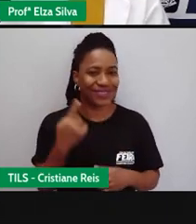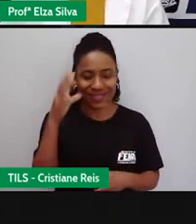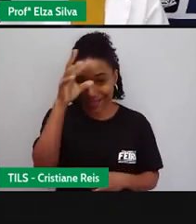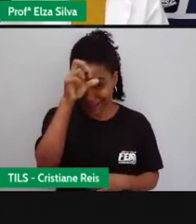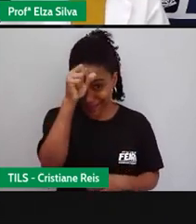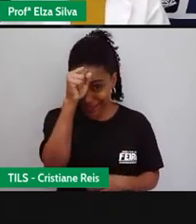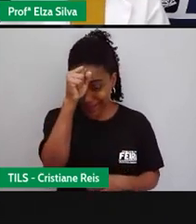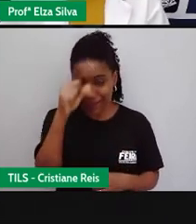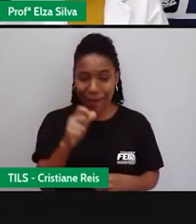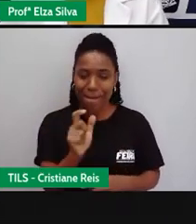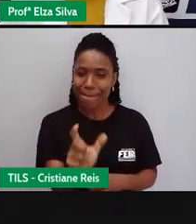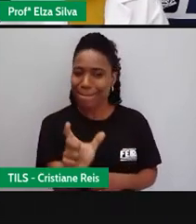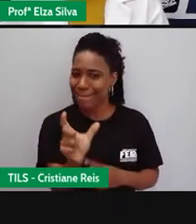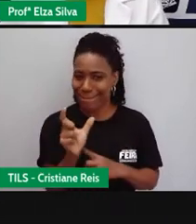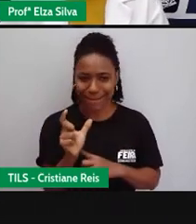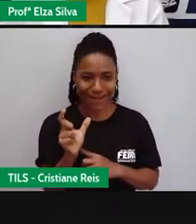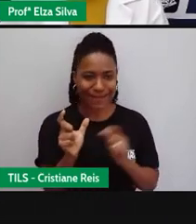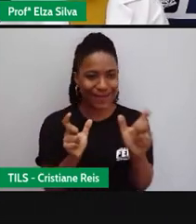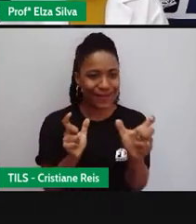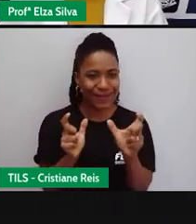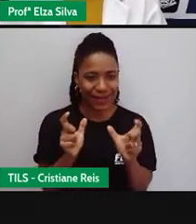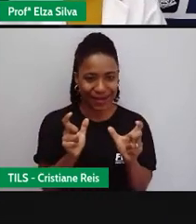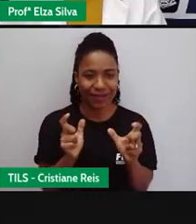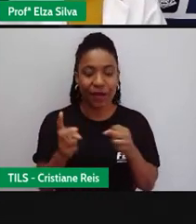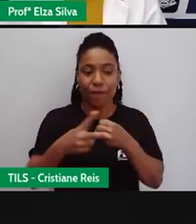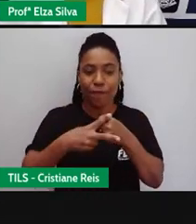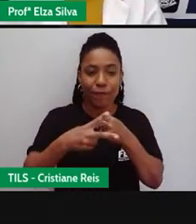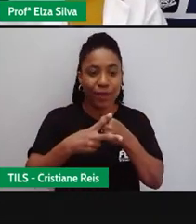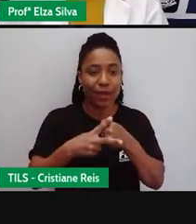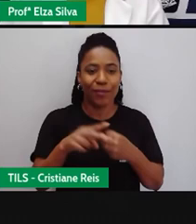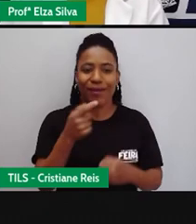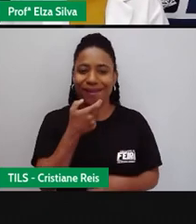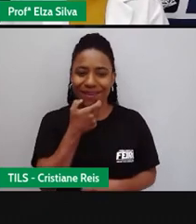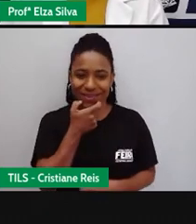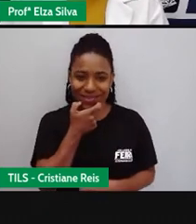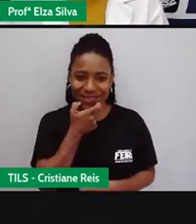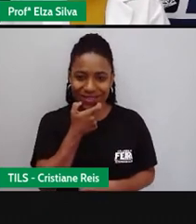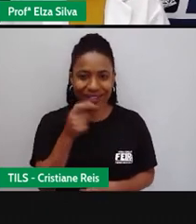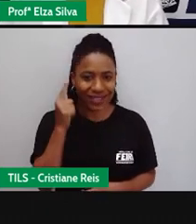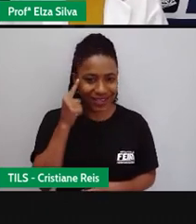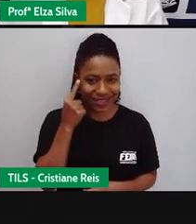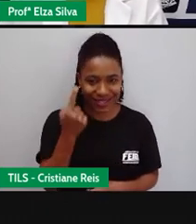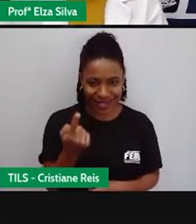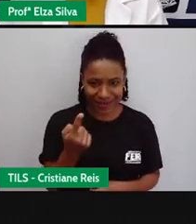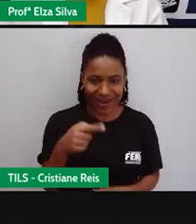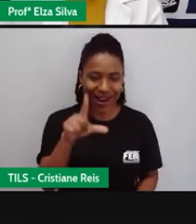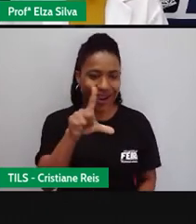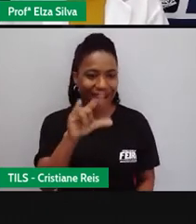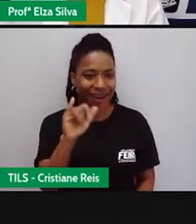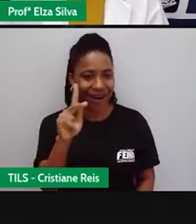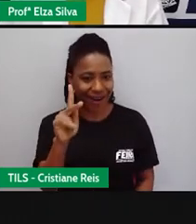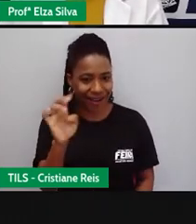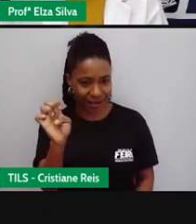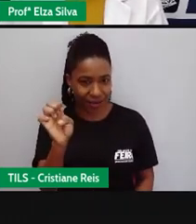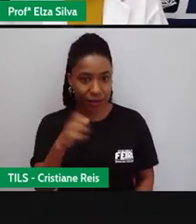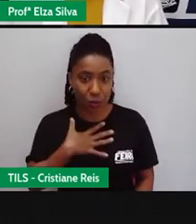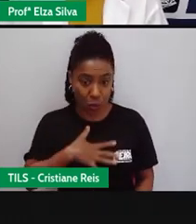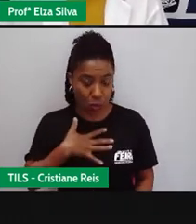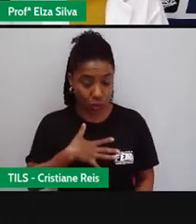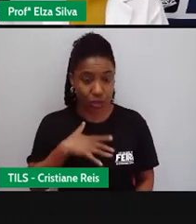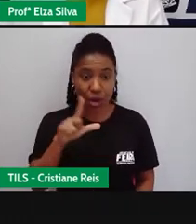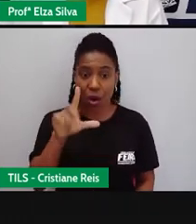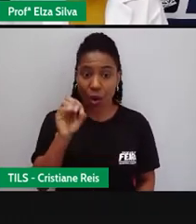lexical No que diz respeito Aos verbos Da língua inglesa Like Verbo gostar Love